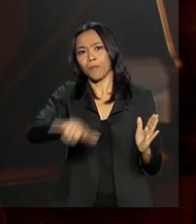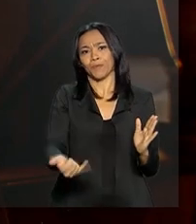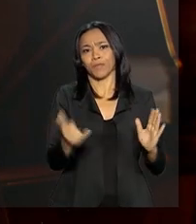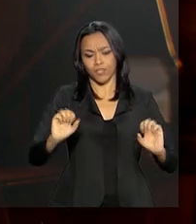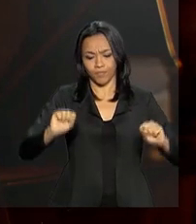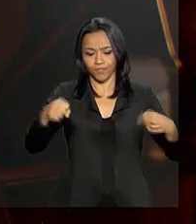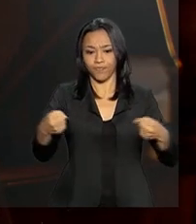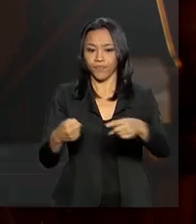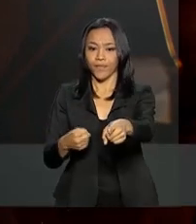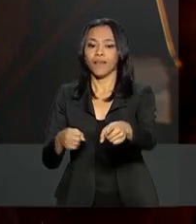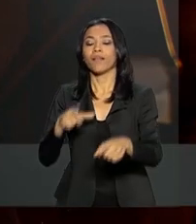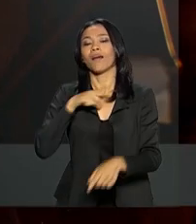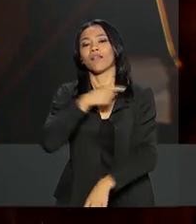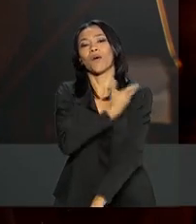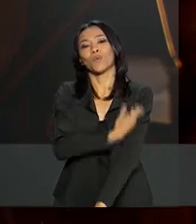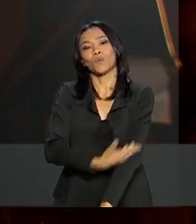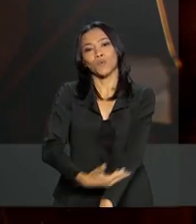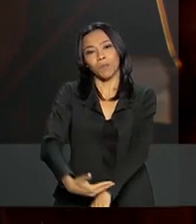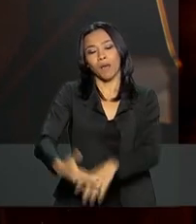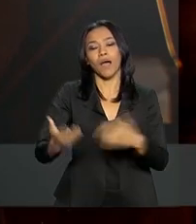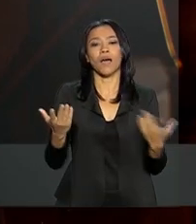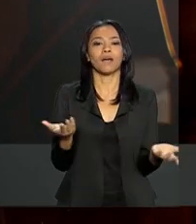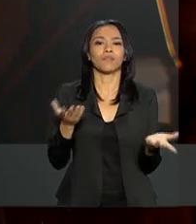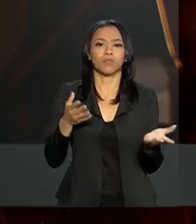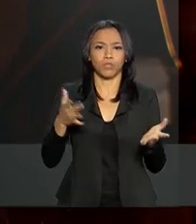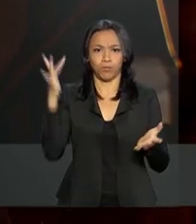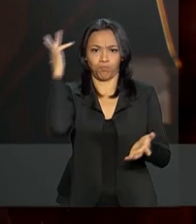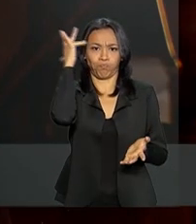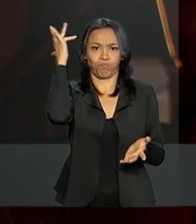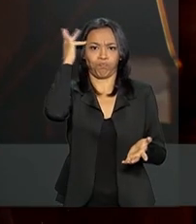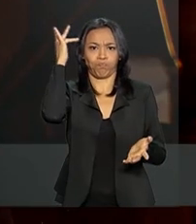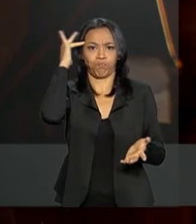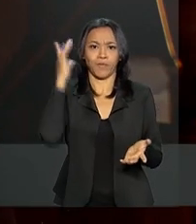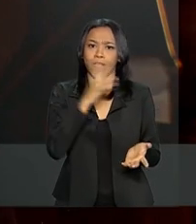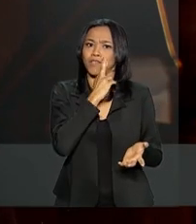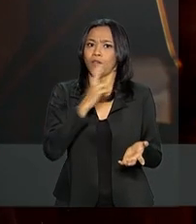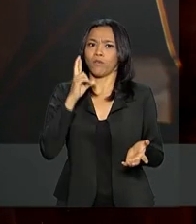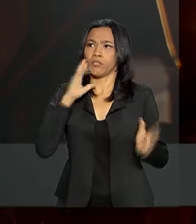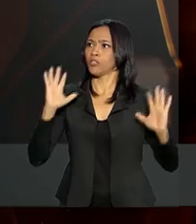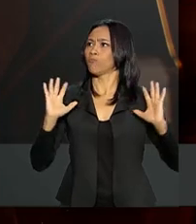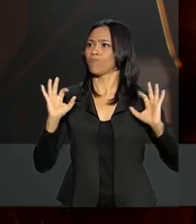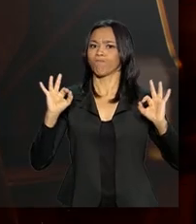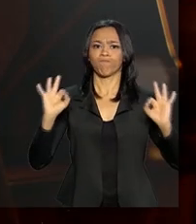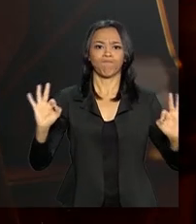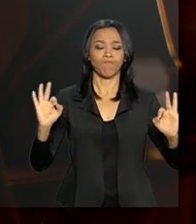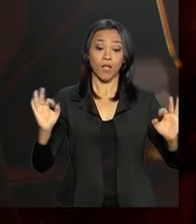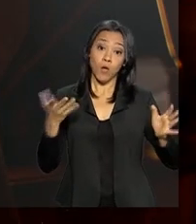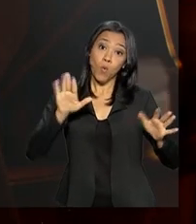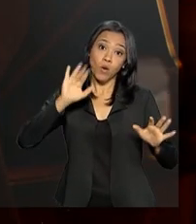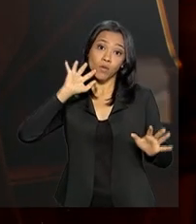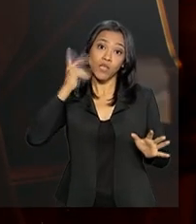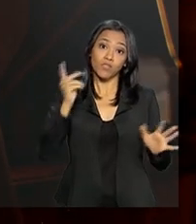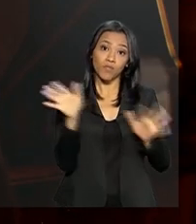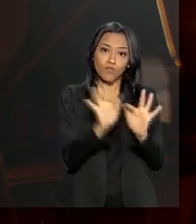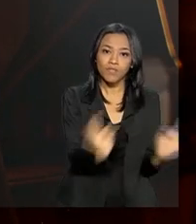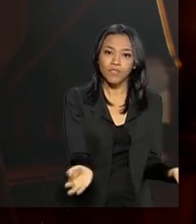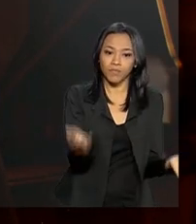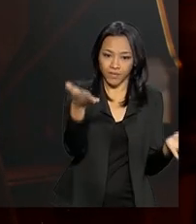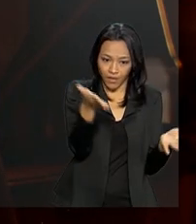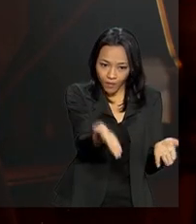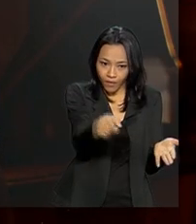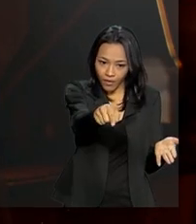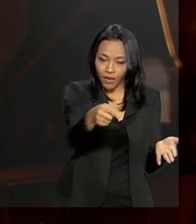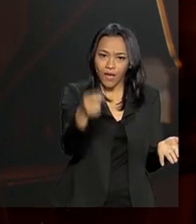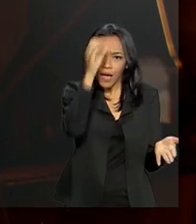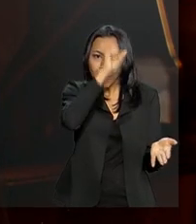estava acostumado com o restaurante à la carte, de alto padrão. Então, quando nós viemos para a hamburgueria, a gente teve que começar do início. Foi como se eu